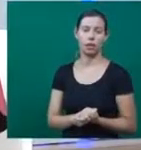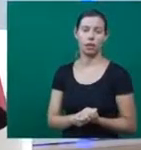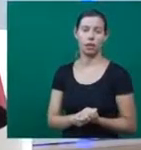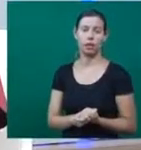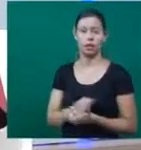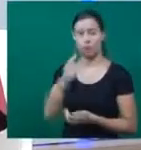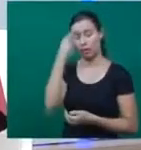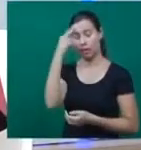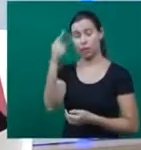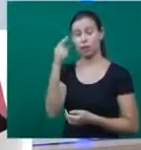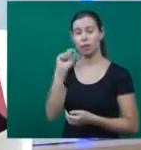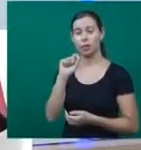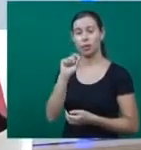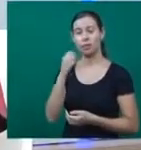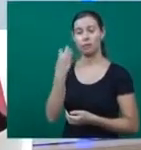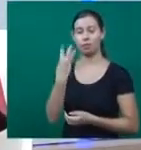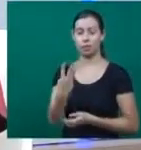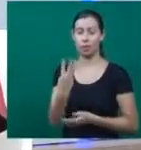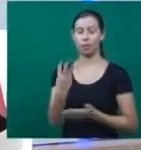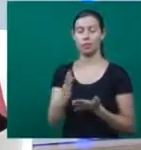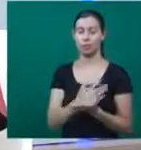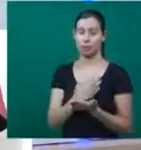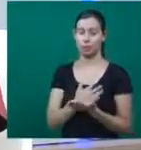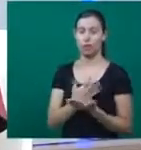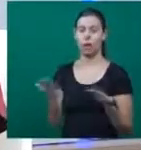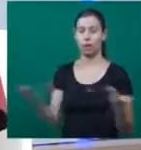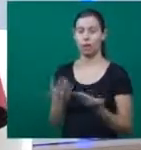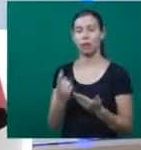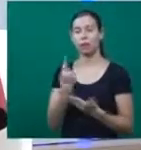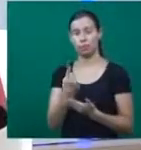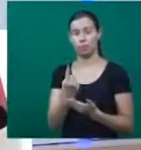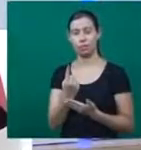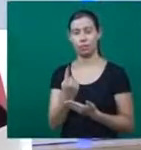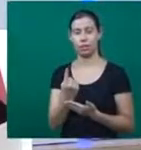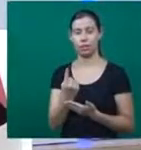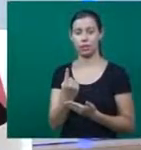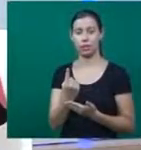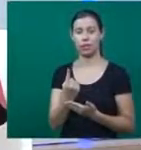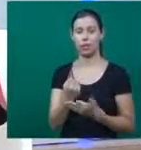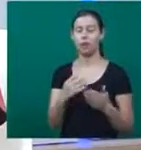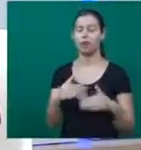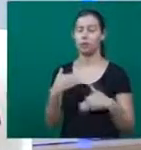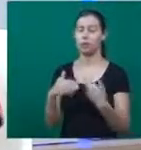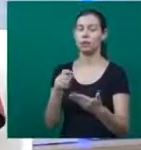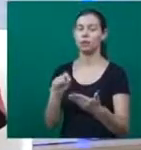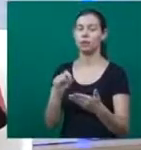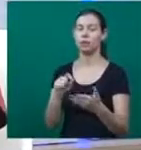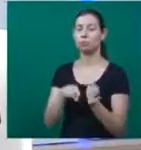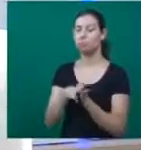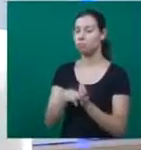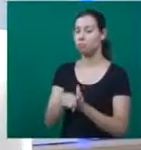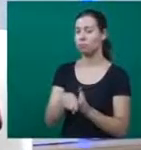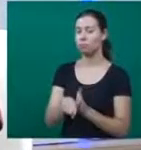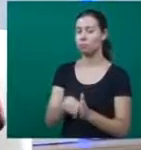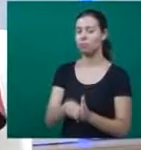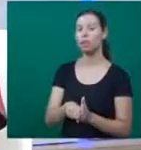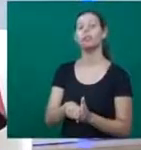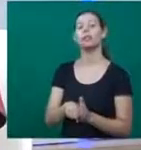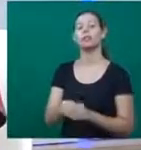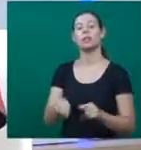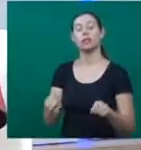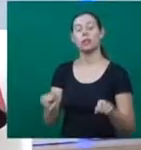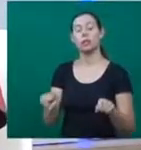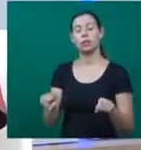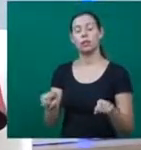conquista. E, posteriormente, a ideia, eles são três volumes, esse é o primeiro. Os demais eu vou colocar em ritmo de pesquisa mesmo,